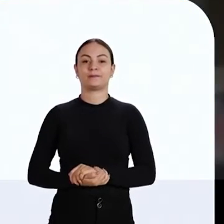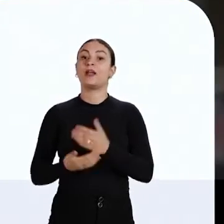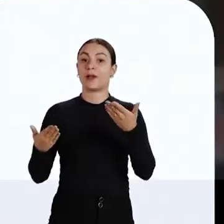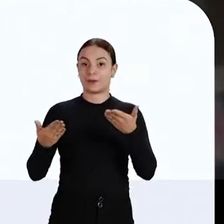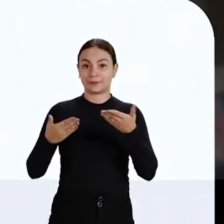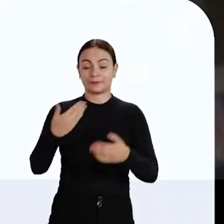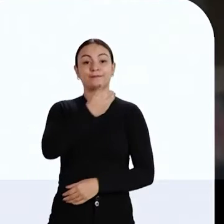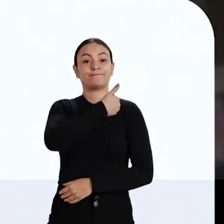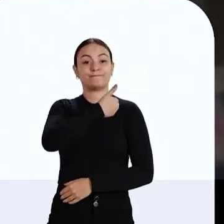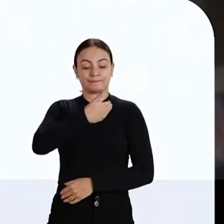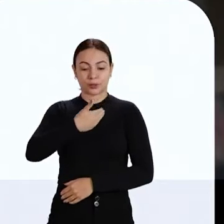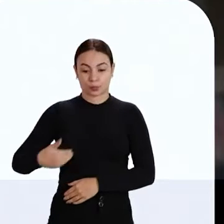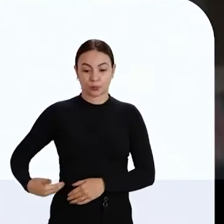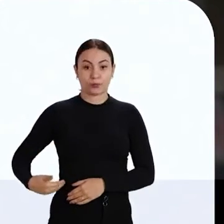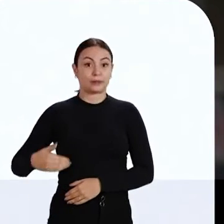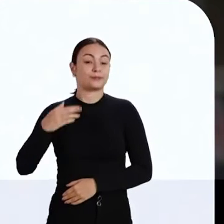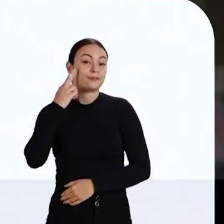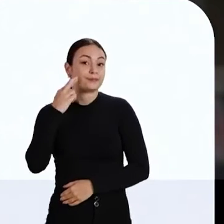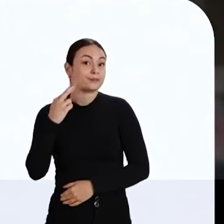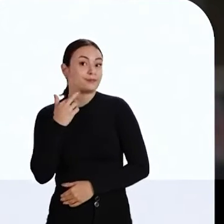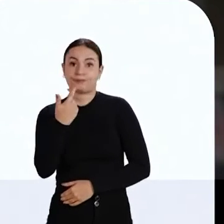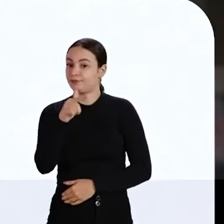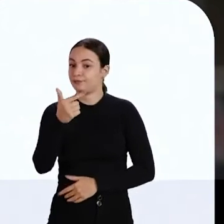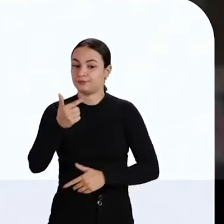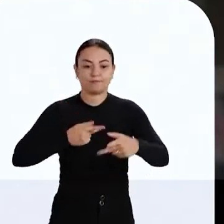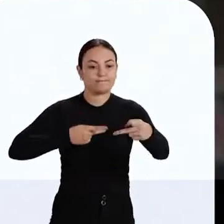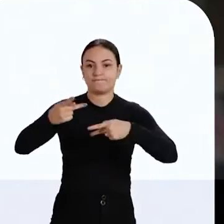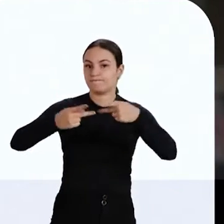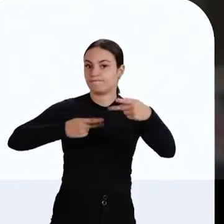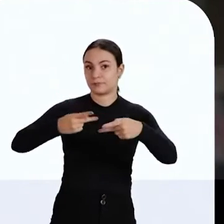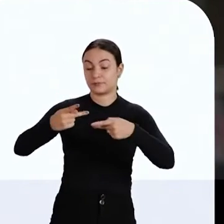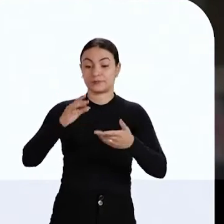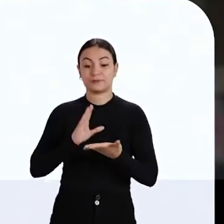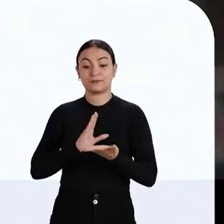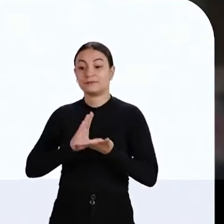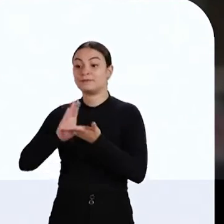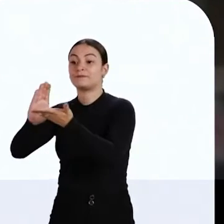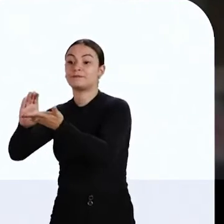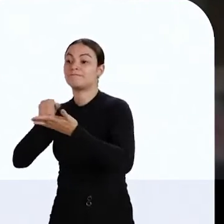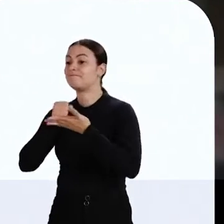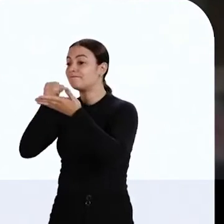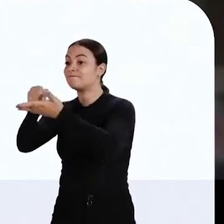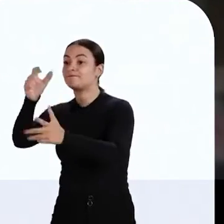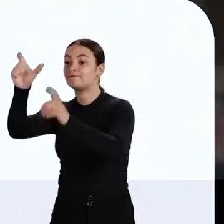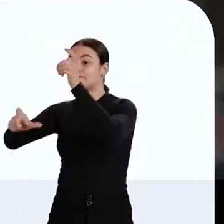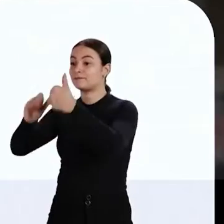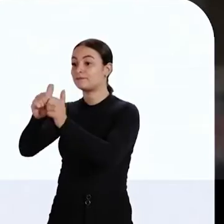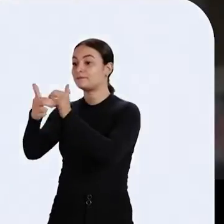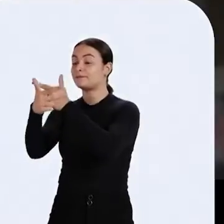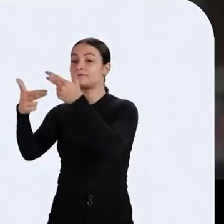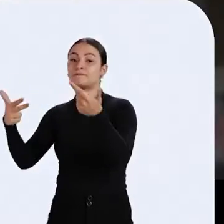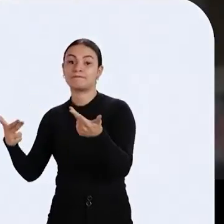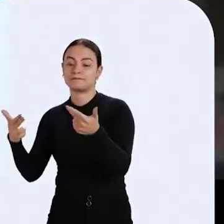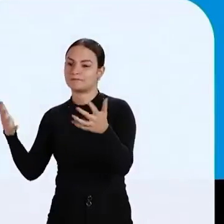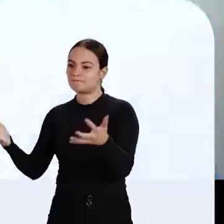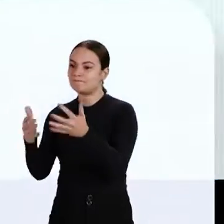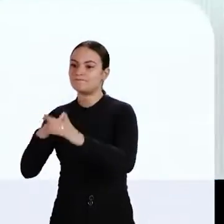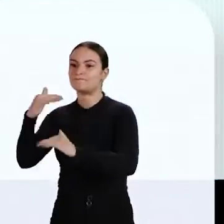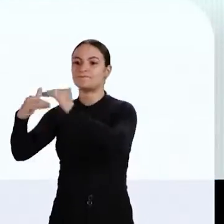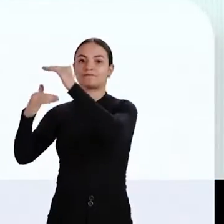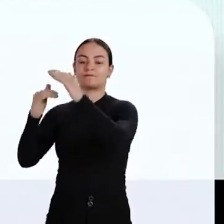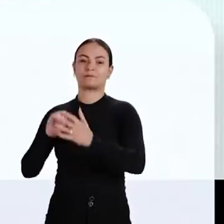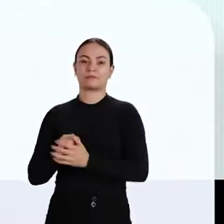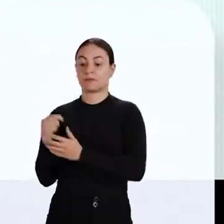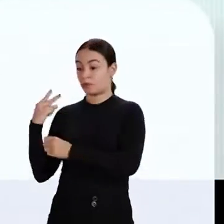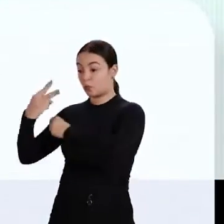Hoje em Rondônia não existem programas governamentais de incentivo financeiro ou apoio aos atletas de alto rendimento. Pelo